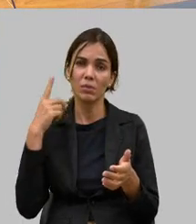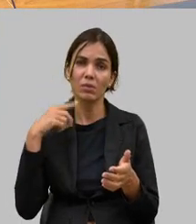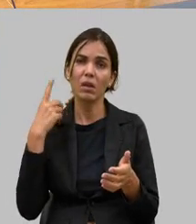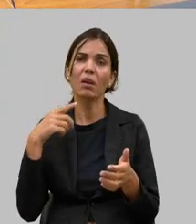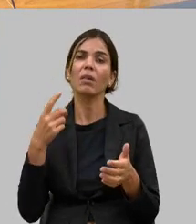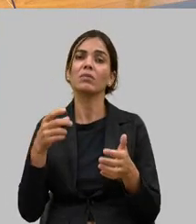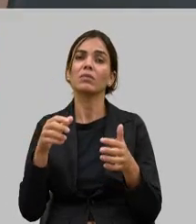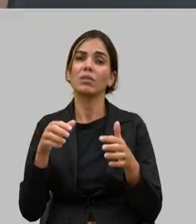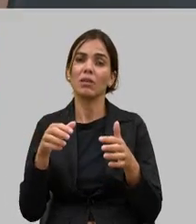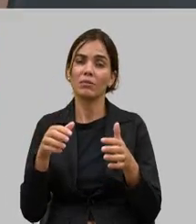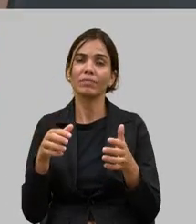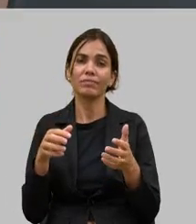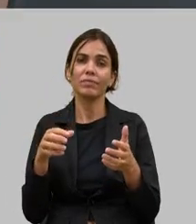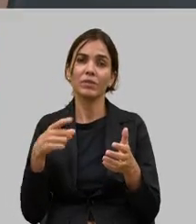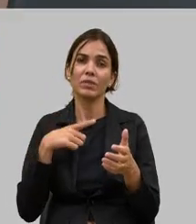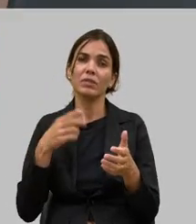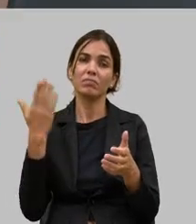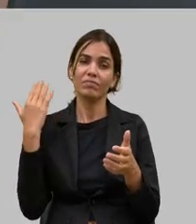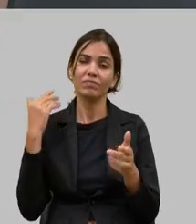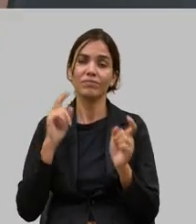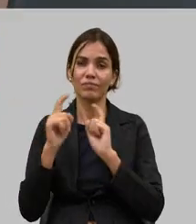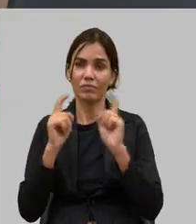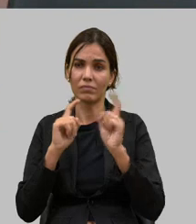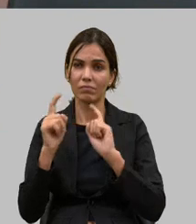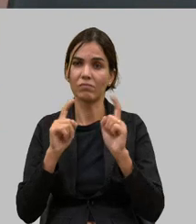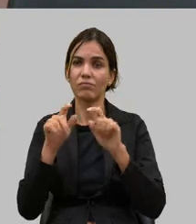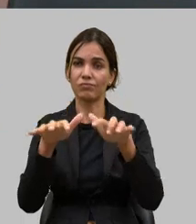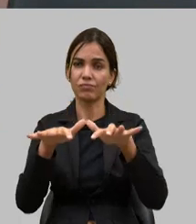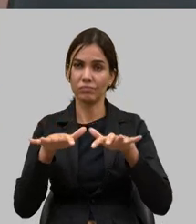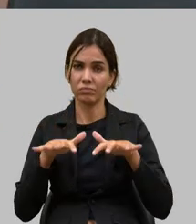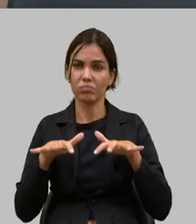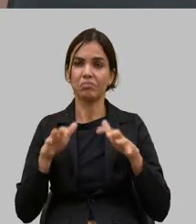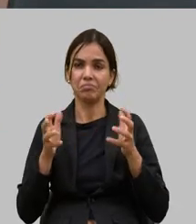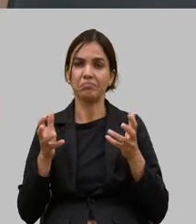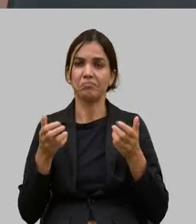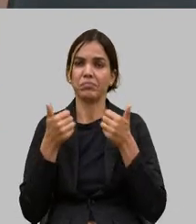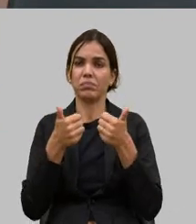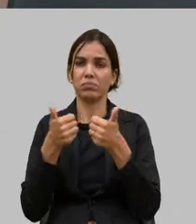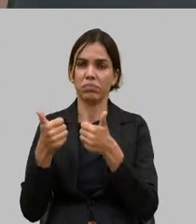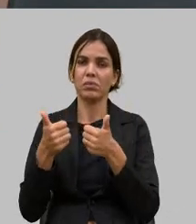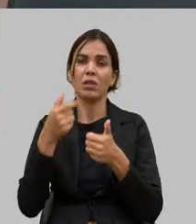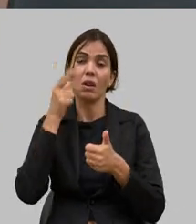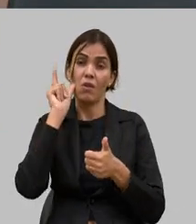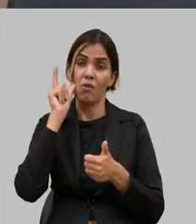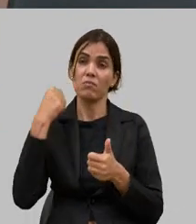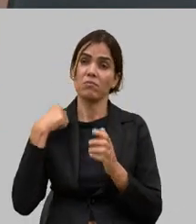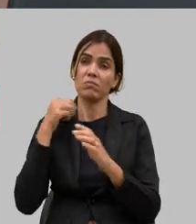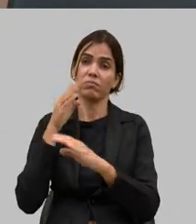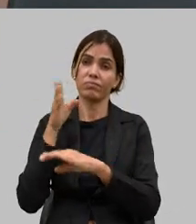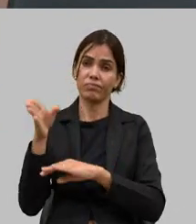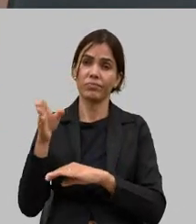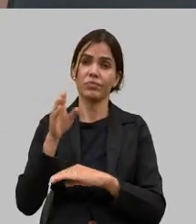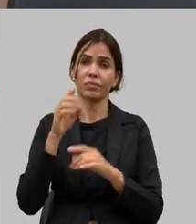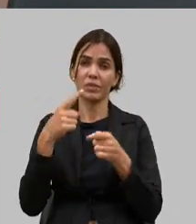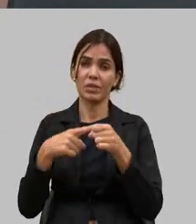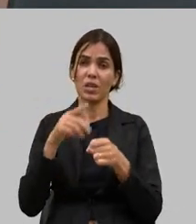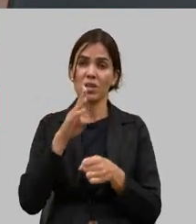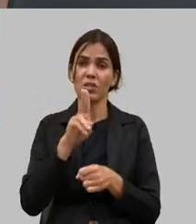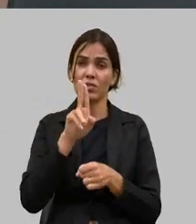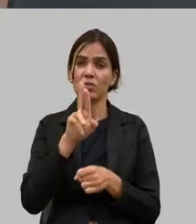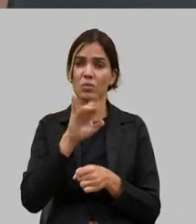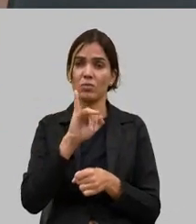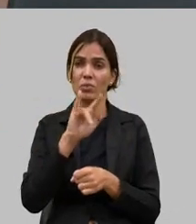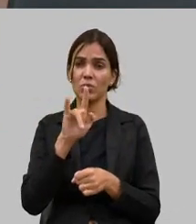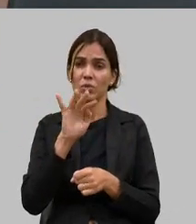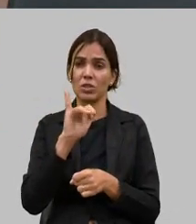nós tivemos aqui pessoas inclusive ontem eu estava em Buritizeiro que estavam presentes aqui que defenderam com veemência